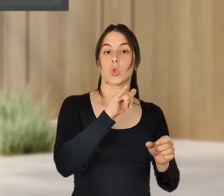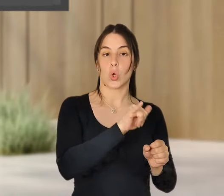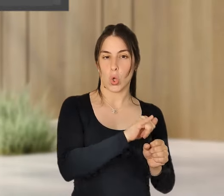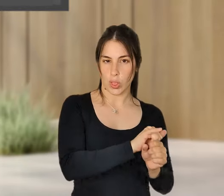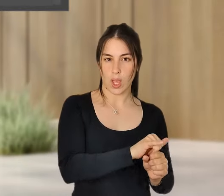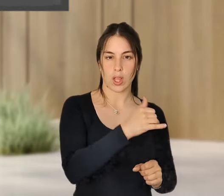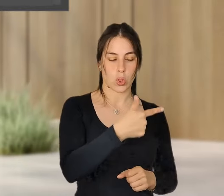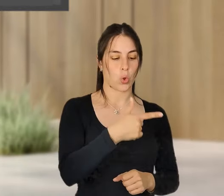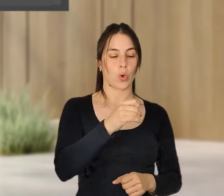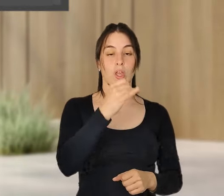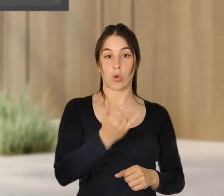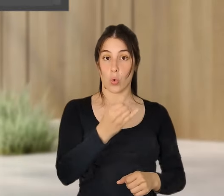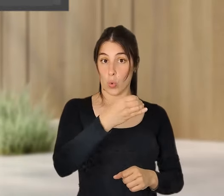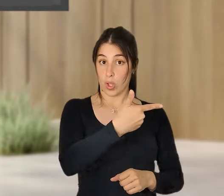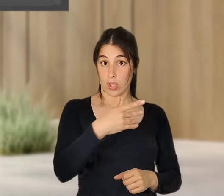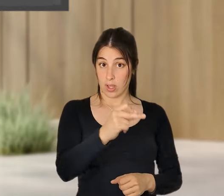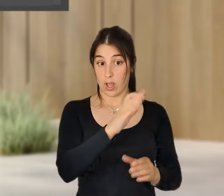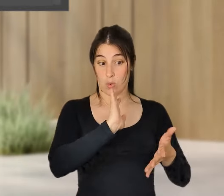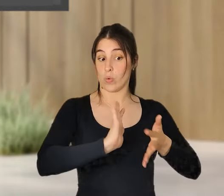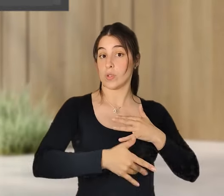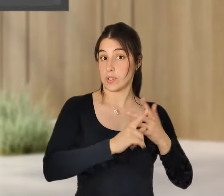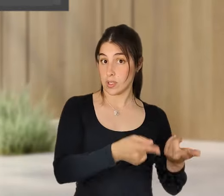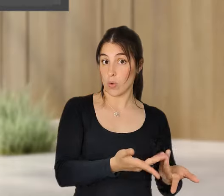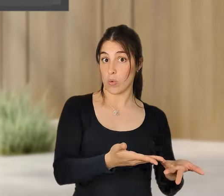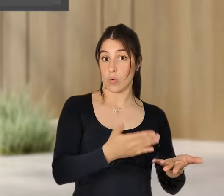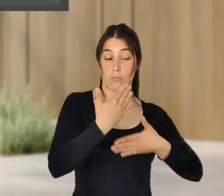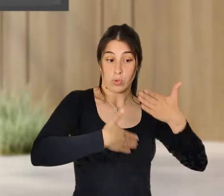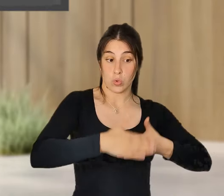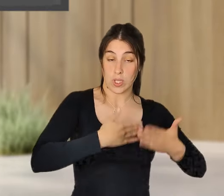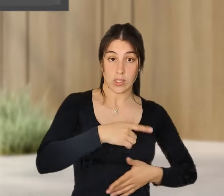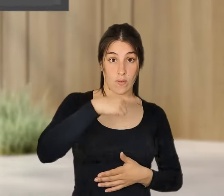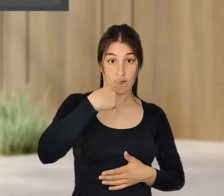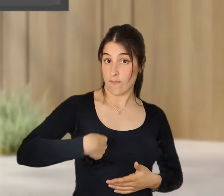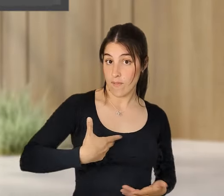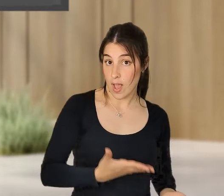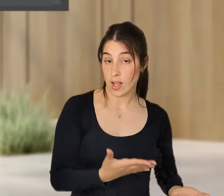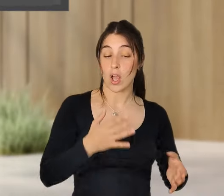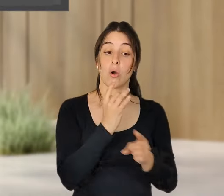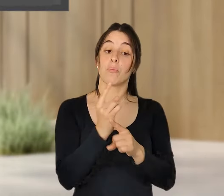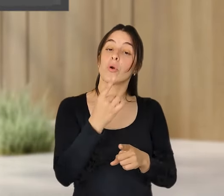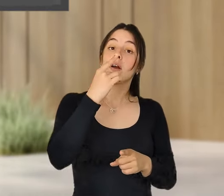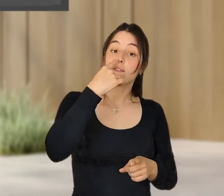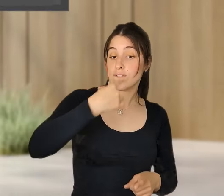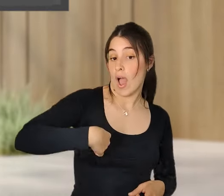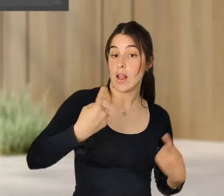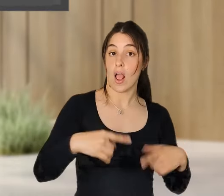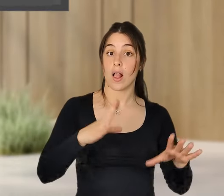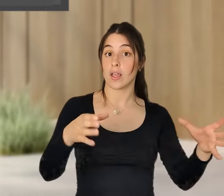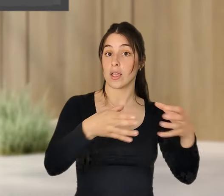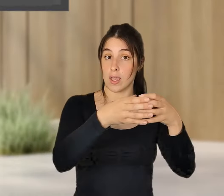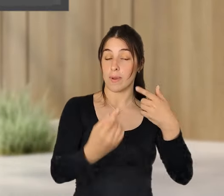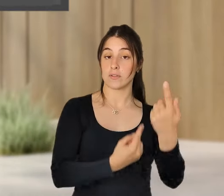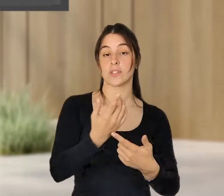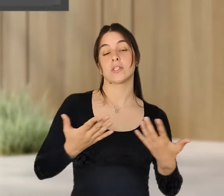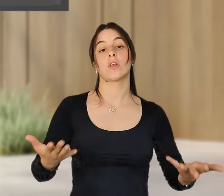Porque há erros no processo de produção e há erros no funcionamento da equipa. Portanto, aqui o que importa é muito pensar na